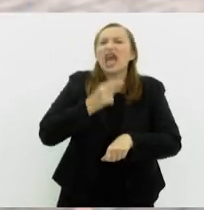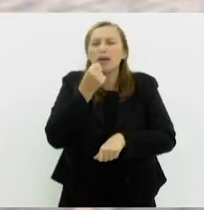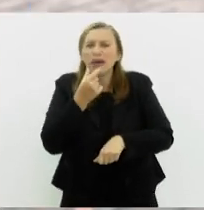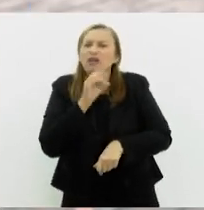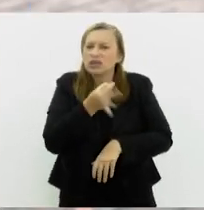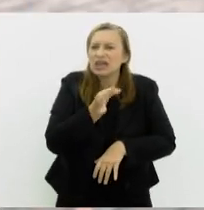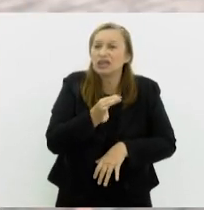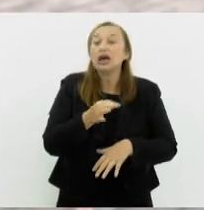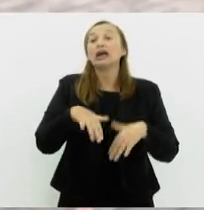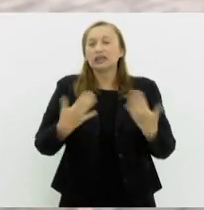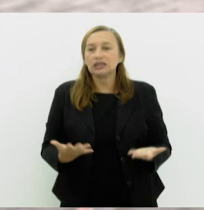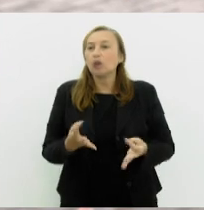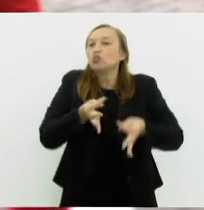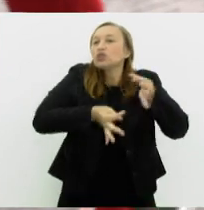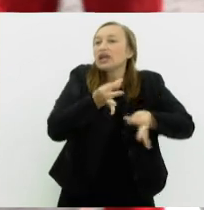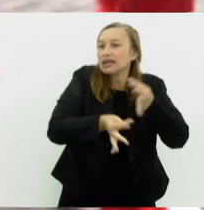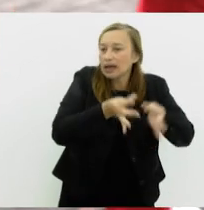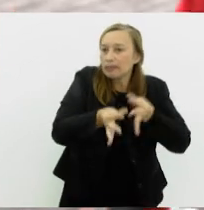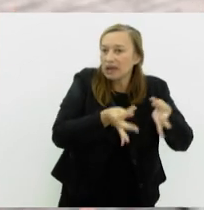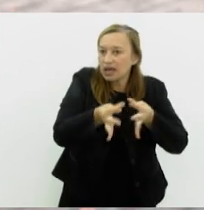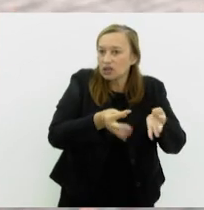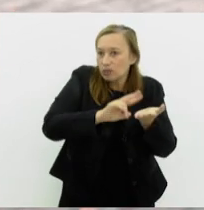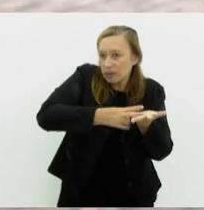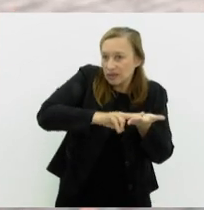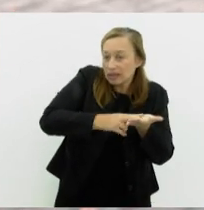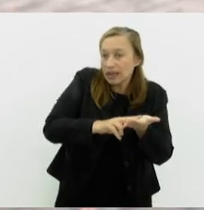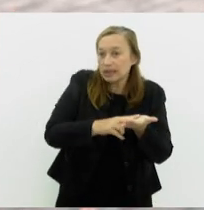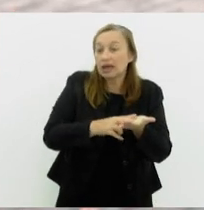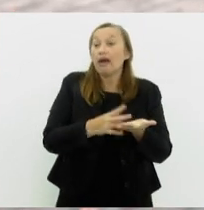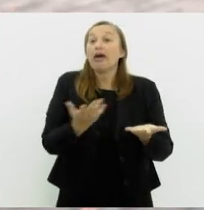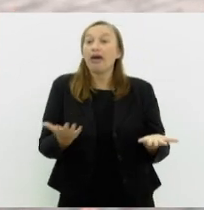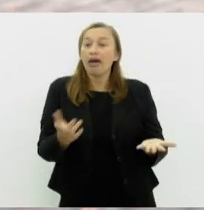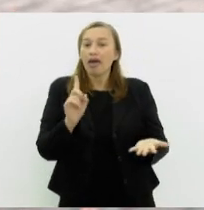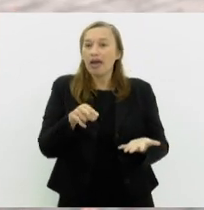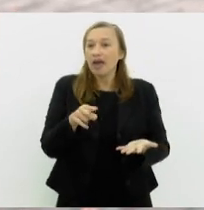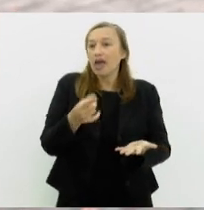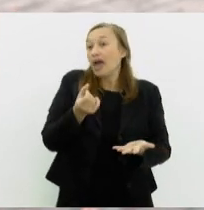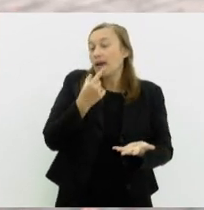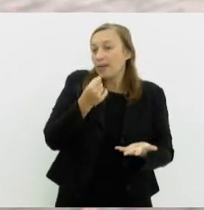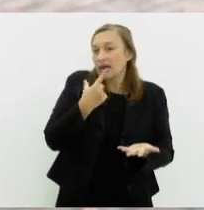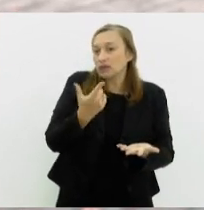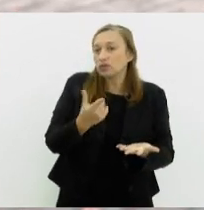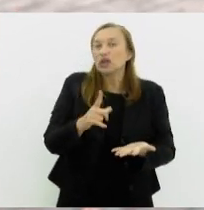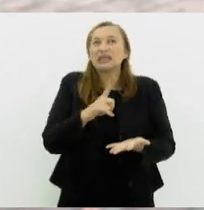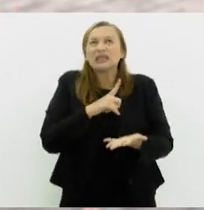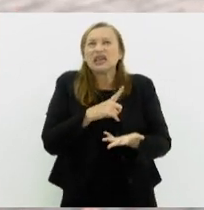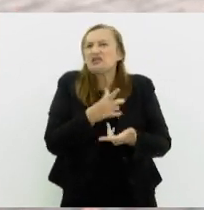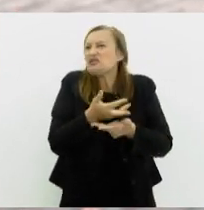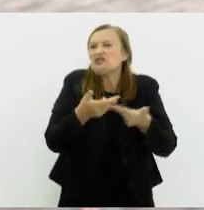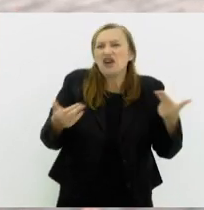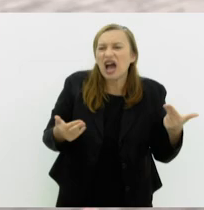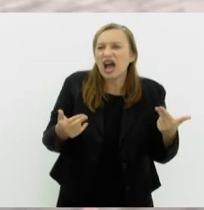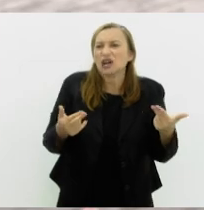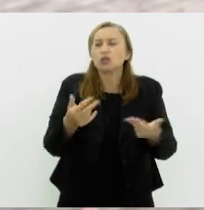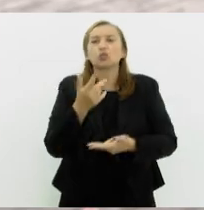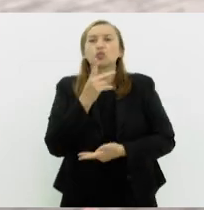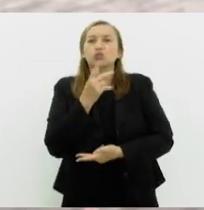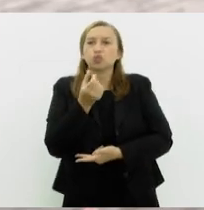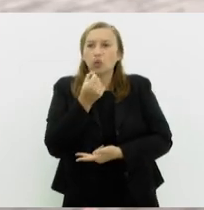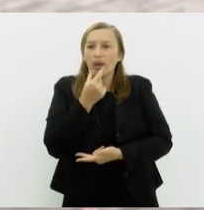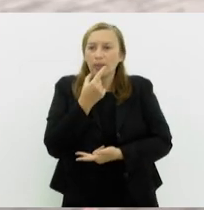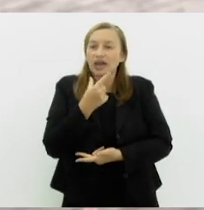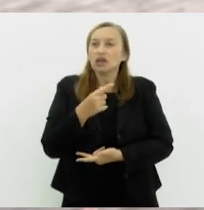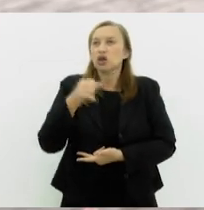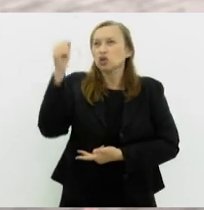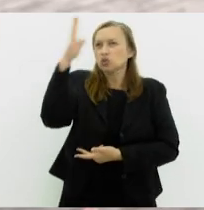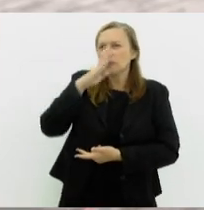Então, o tratamento da epilepsia é, principalmente, basicamente feito com medicações. Então, existem uma série de medicações. Atualmente, a gente tem,